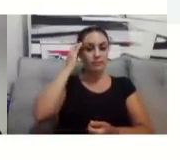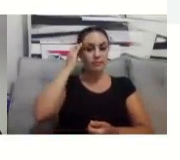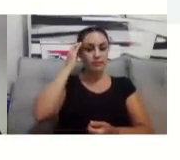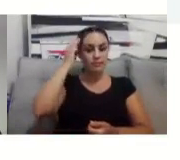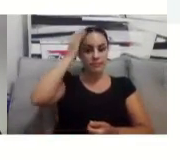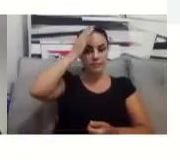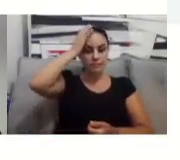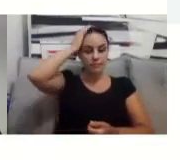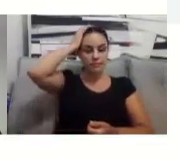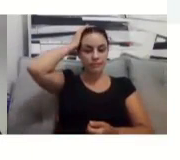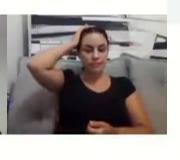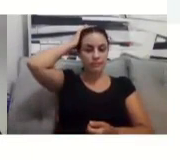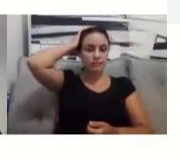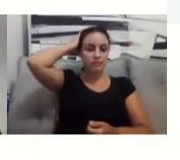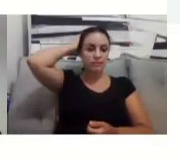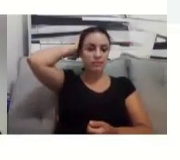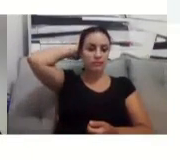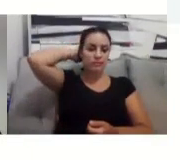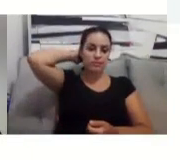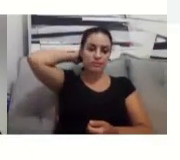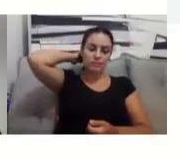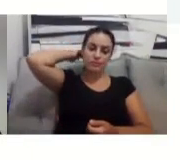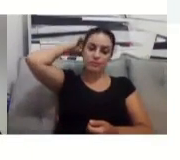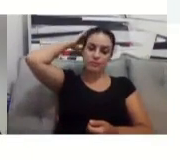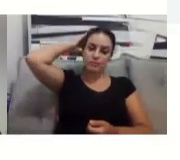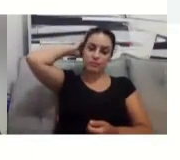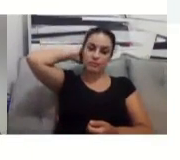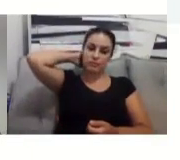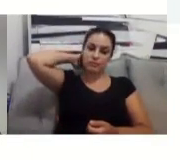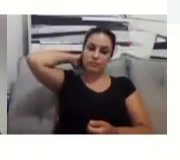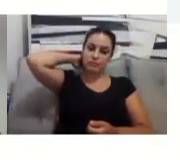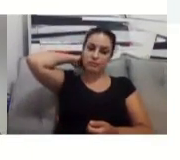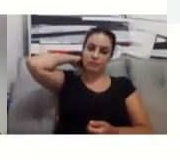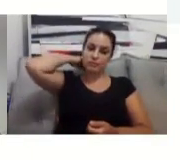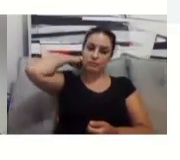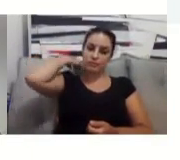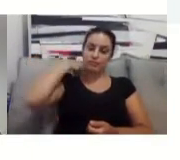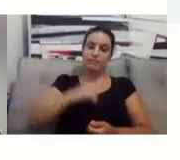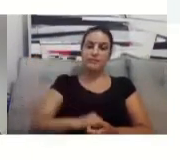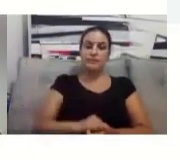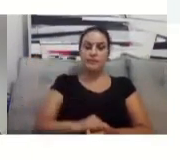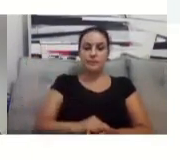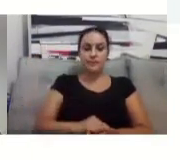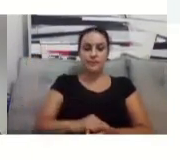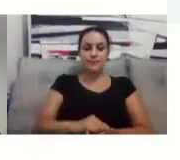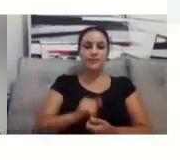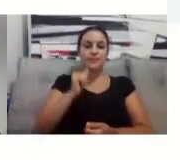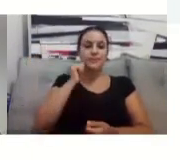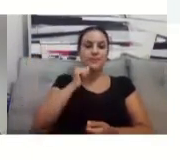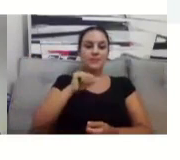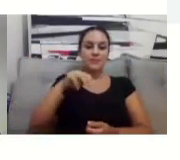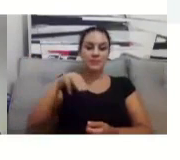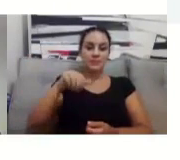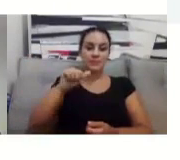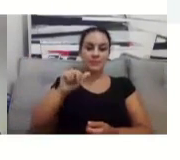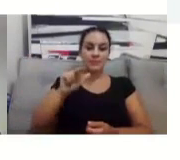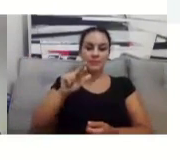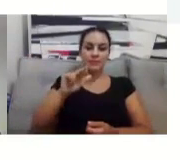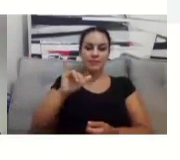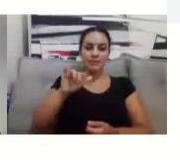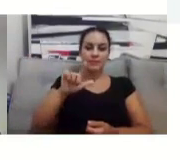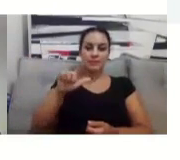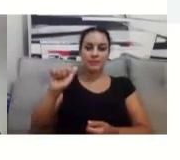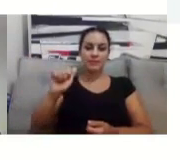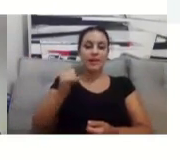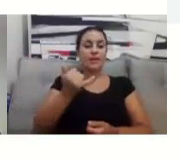A Mari não... Já deu tchau. Ah, tá aí. Tô tentando, Lidia, mas a minha internet não está ajudando,